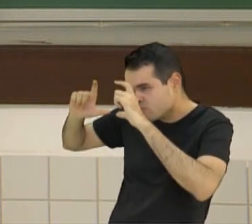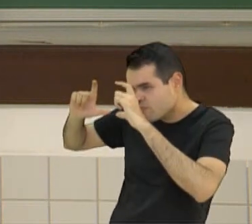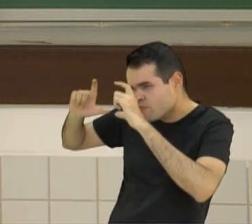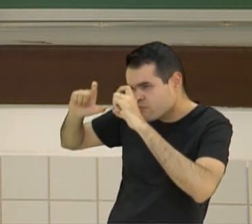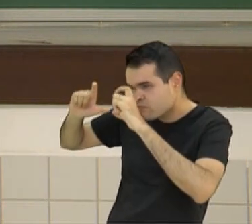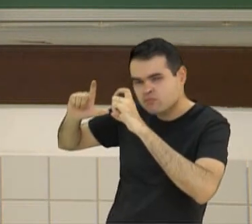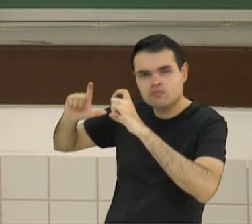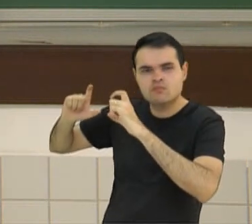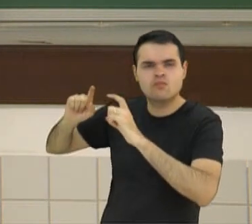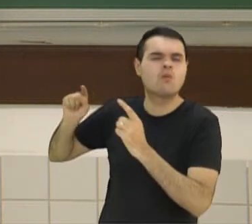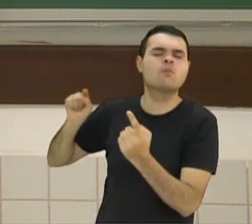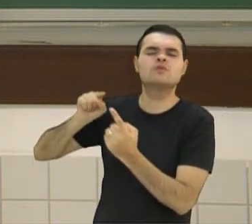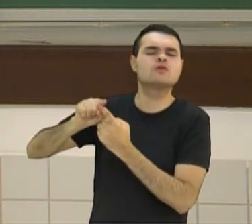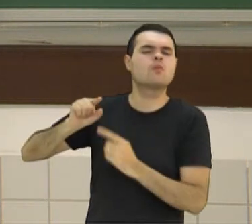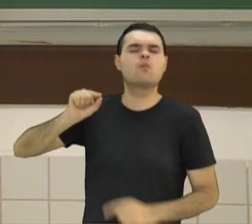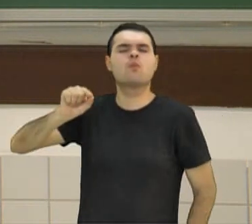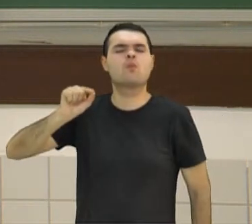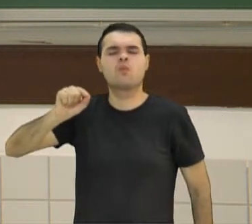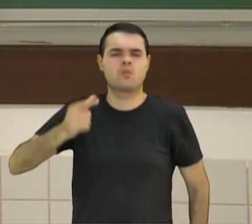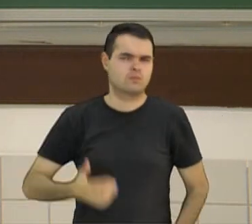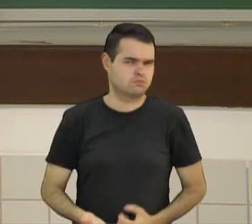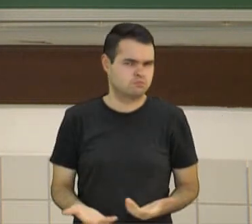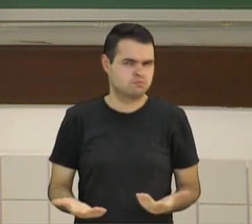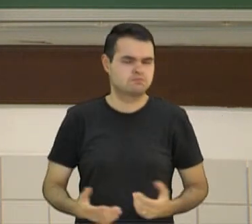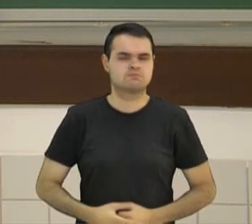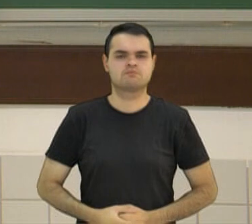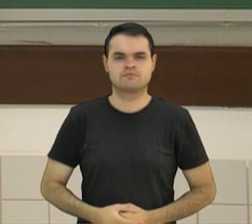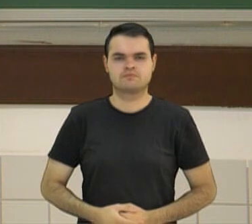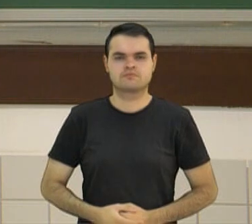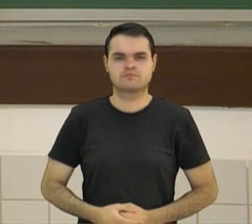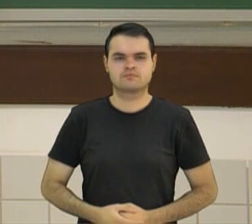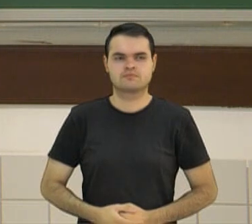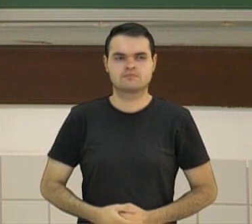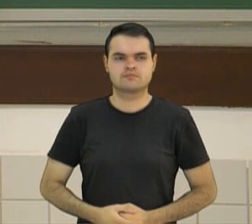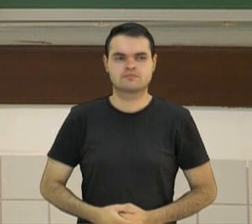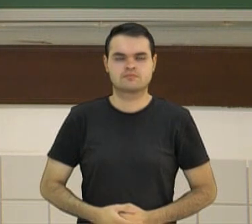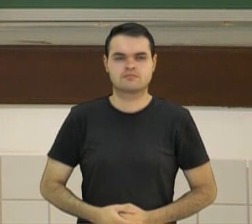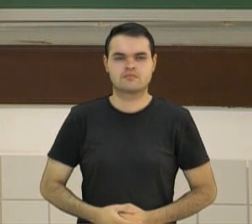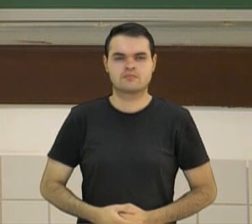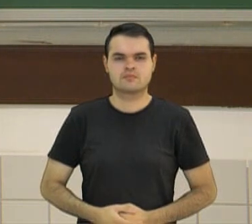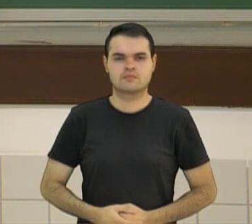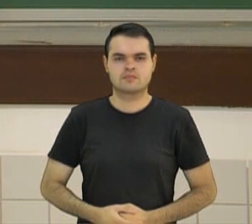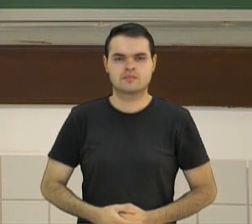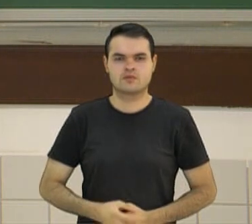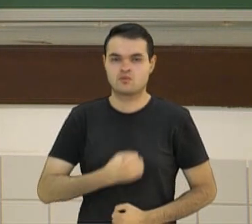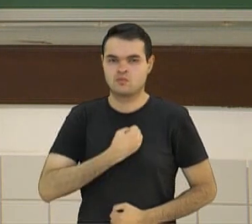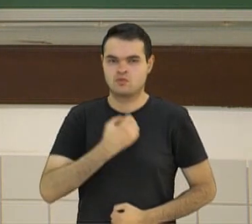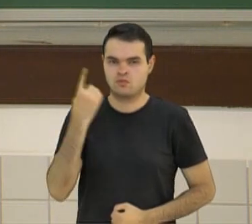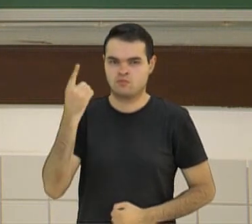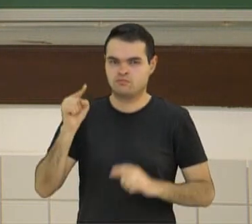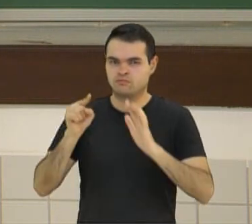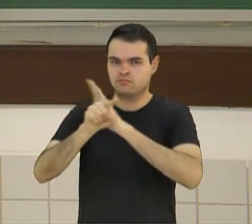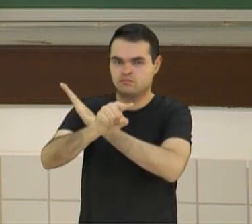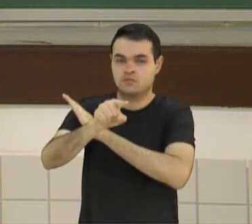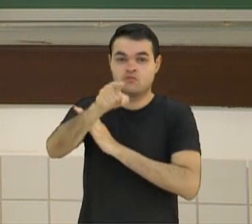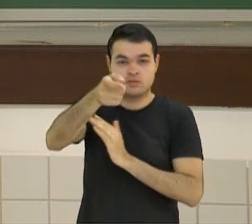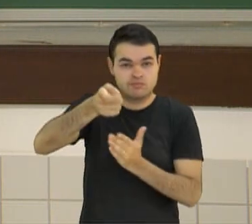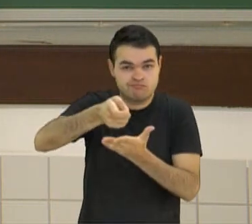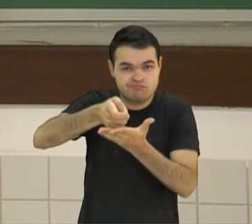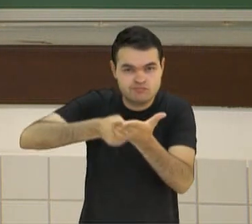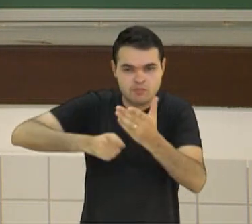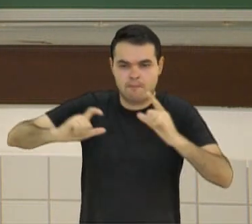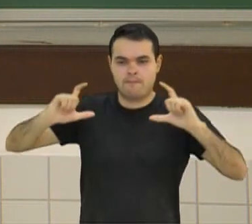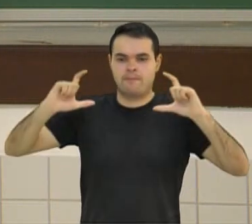qual o objetivo ao tirar essa fotografia? O exercício número um. Escreva um